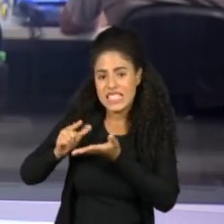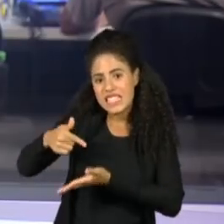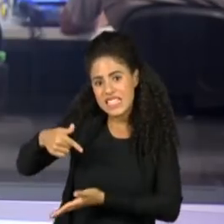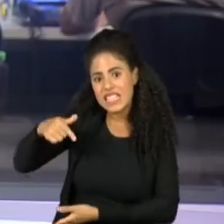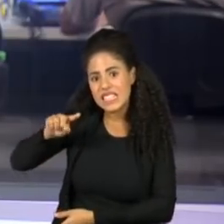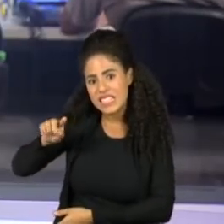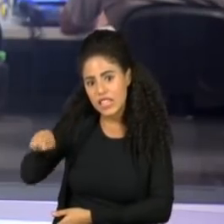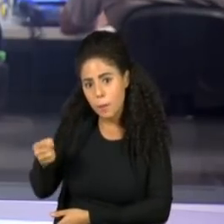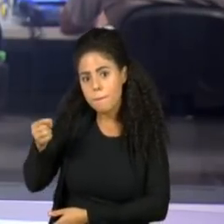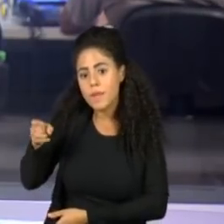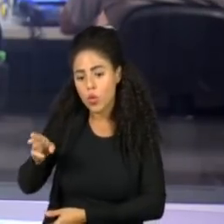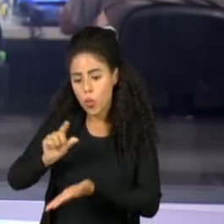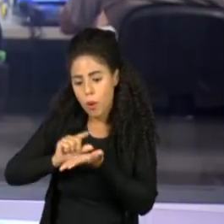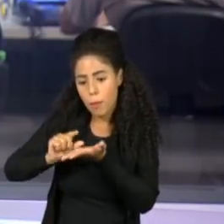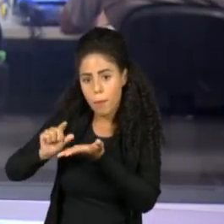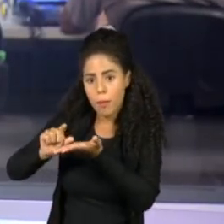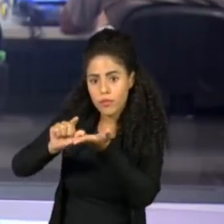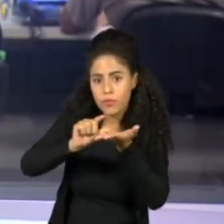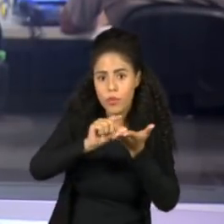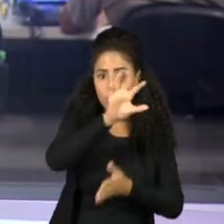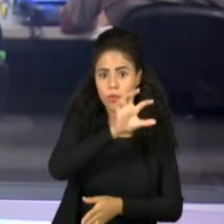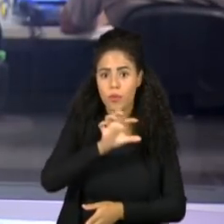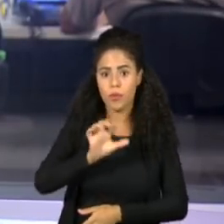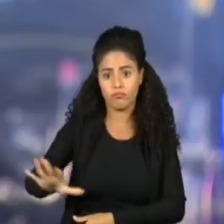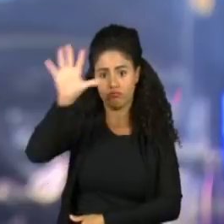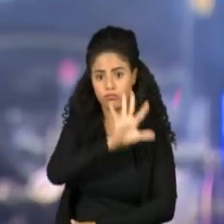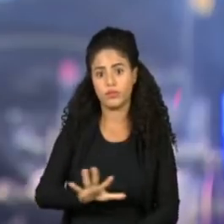da Coronavac aos estados brasileiros.